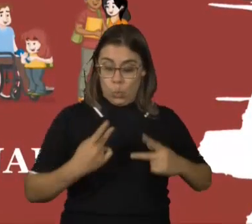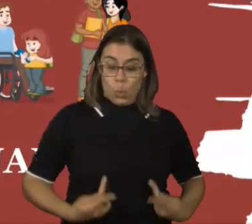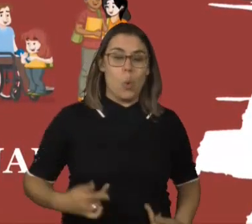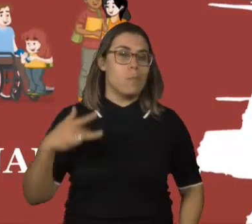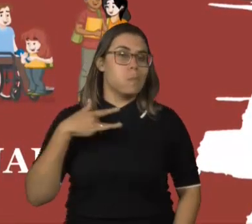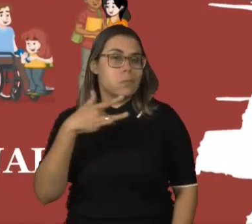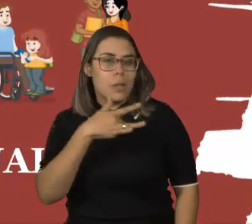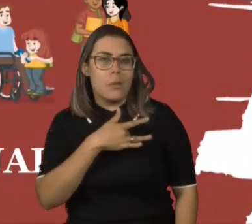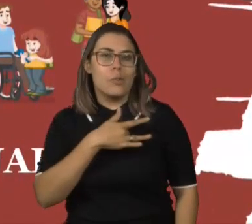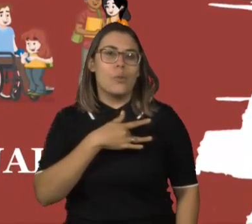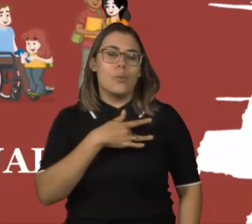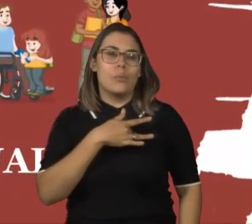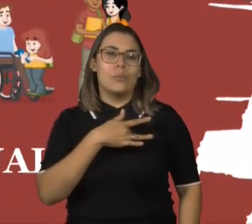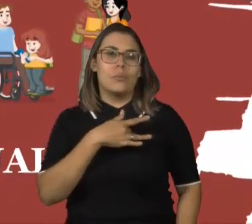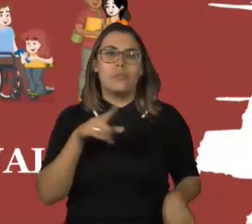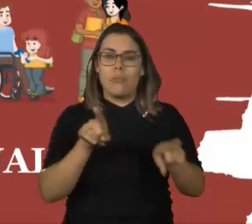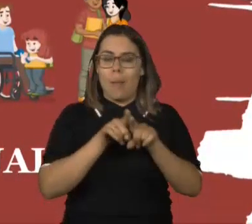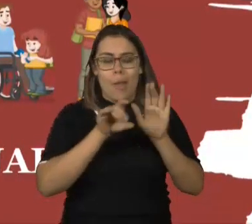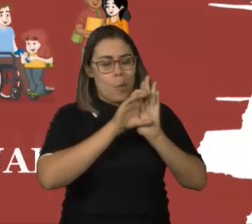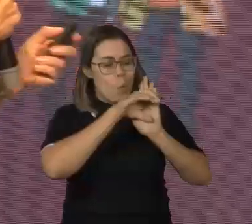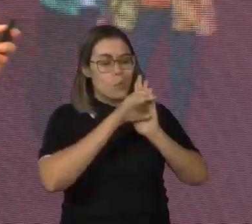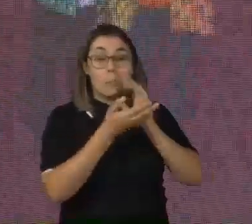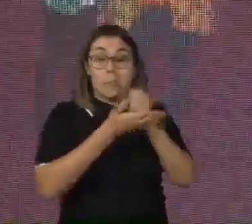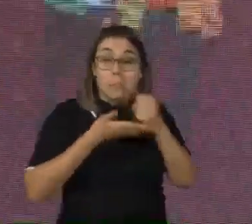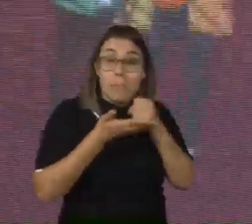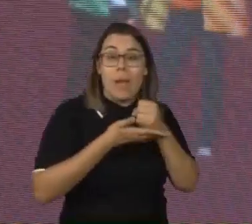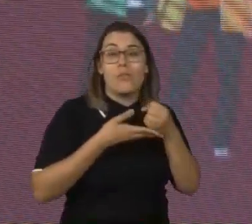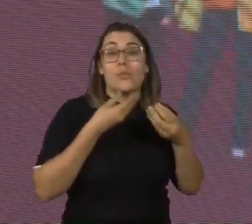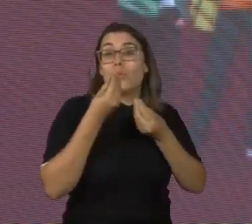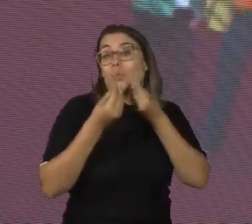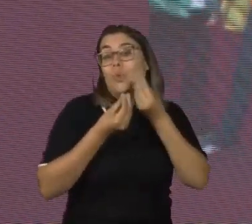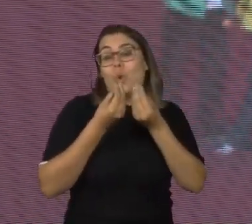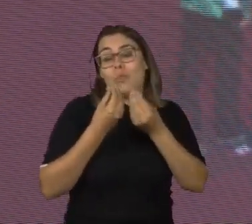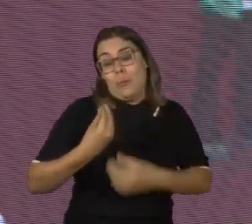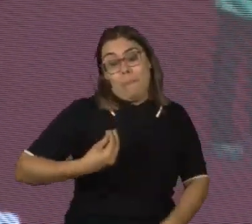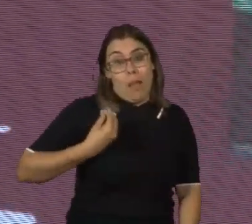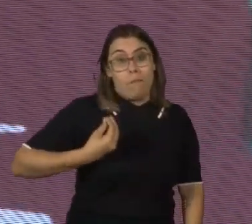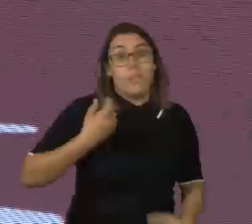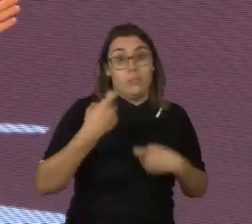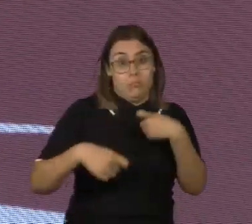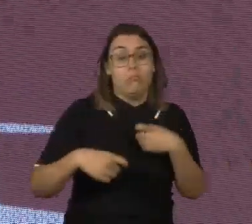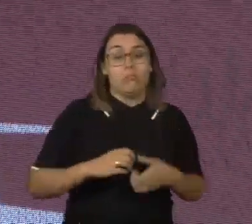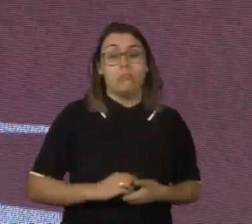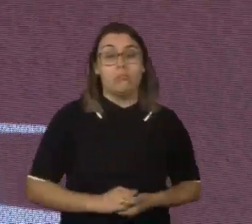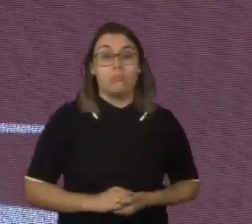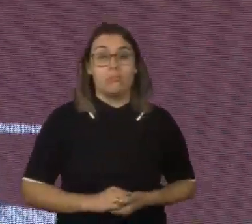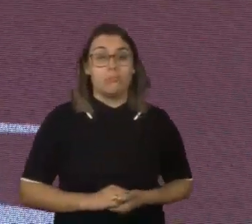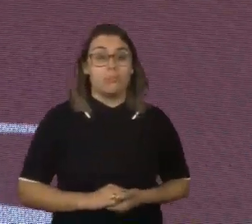conceitos básicos de educação sexual. como, Nancy, a gente pode fazer